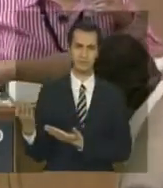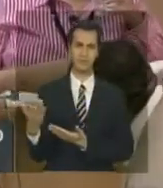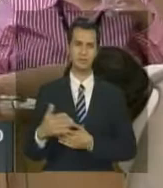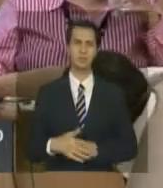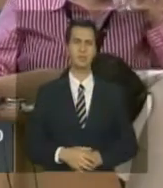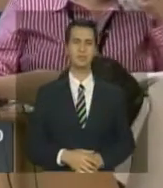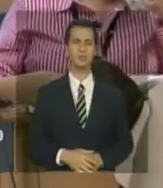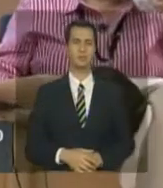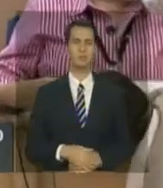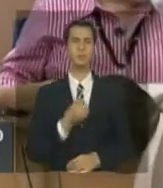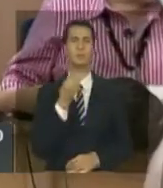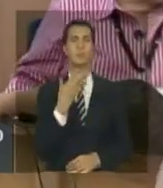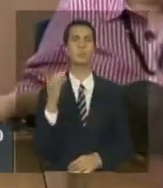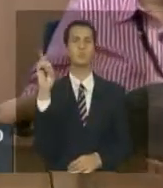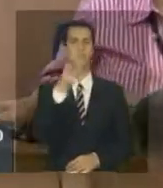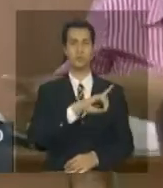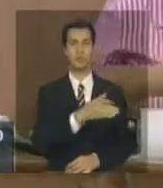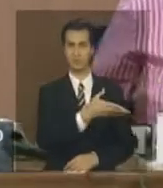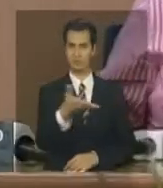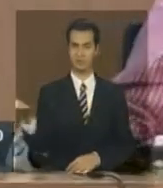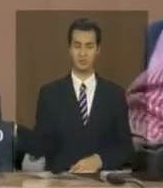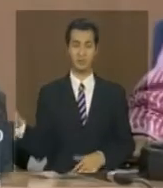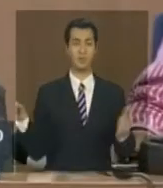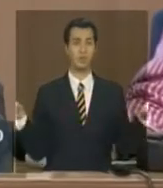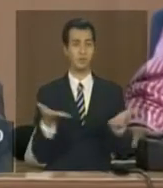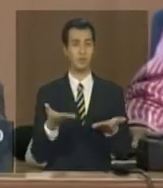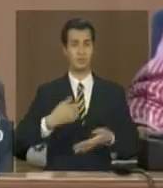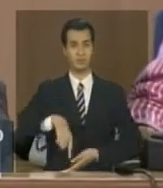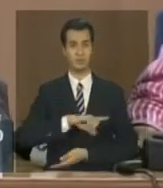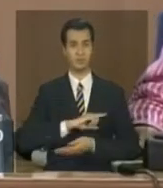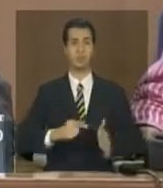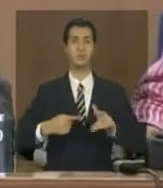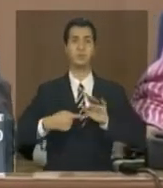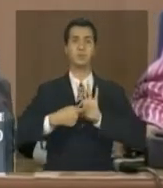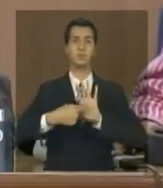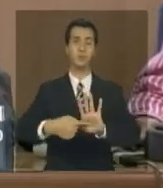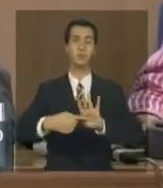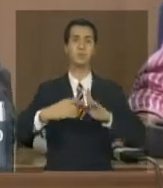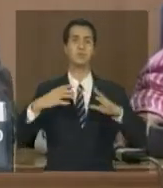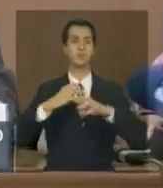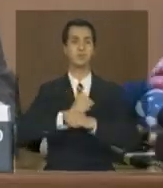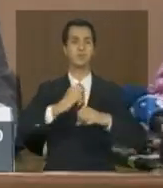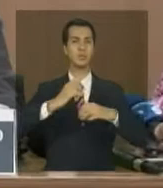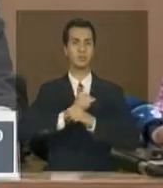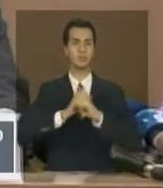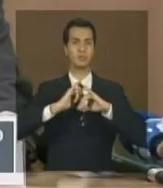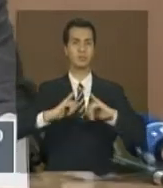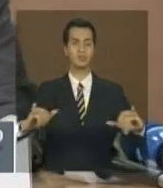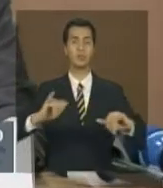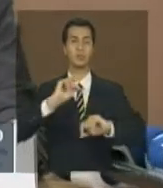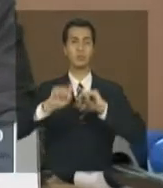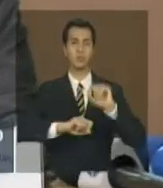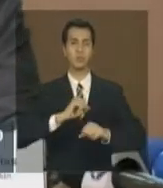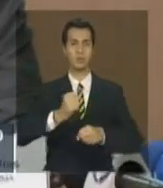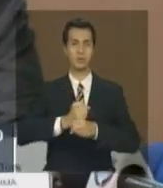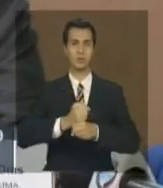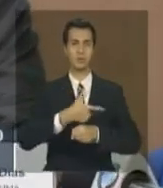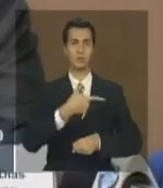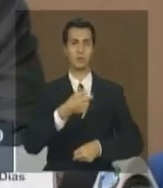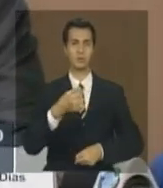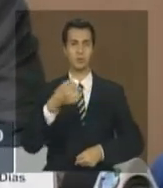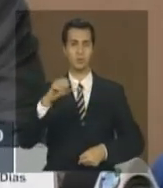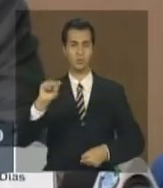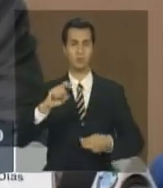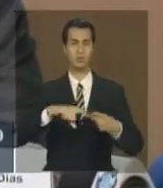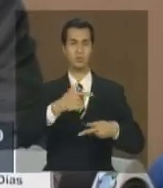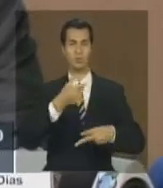apresentando agora os dados de desmatamento referentes ao período de 2008 a 2009 para três biomas, Pantanal,